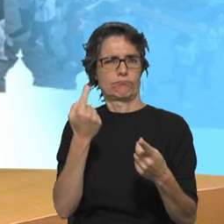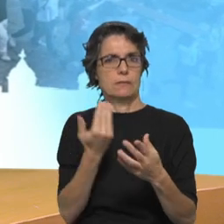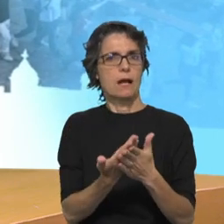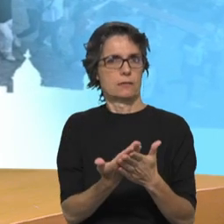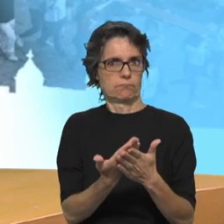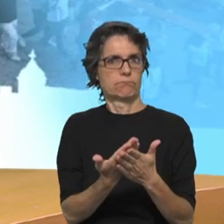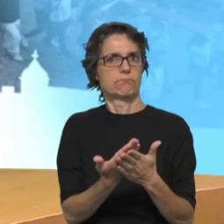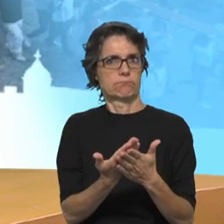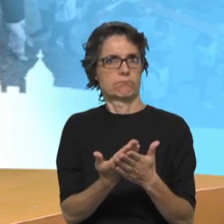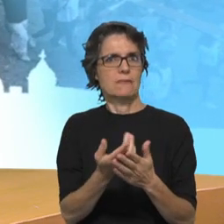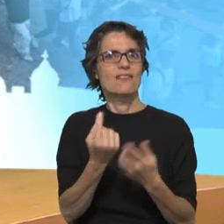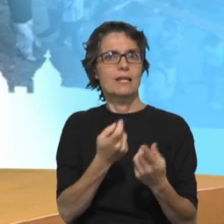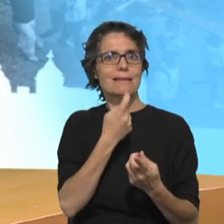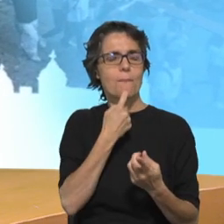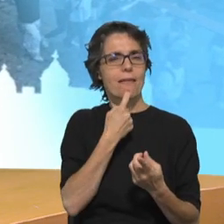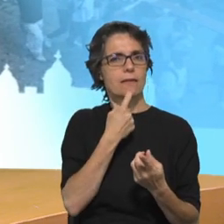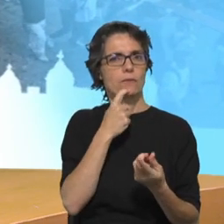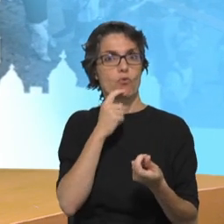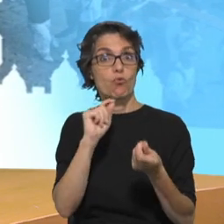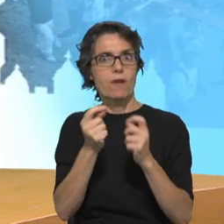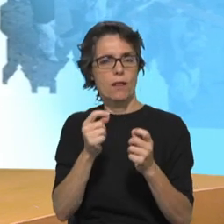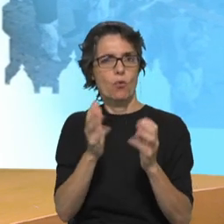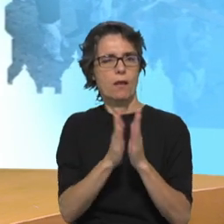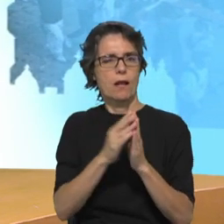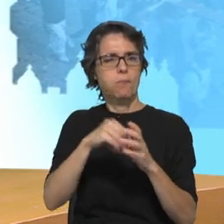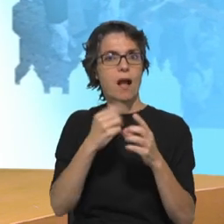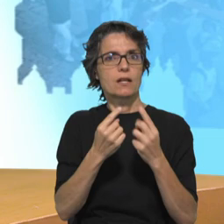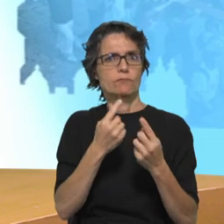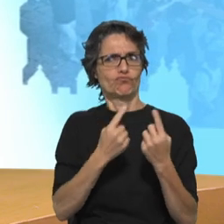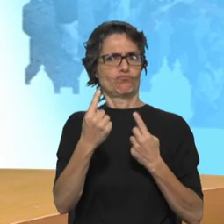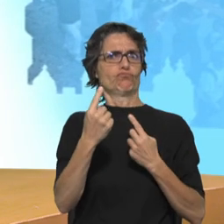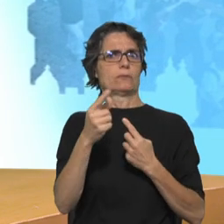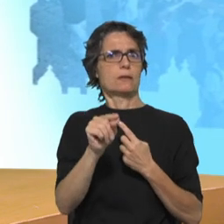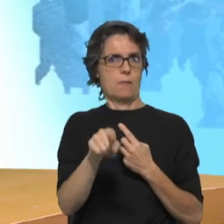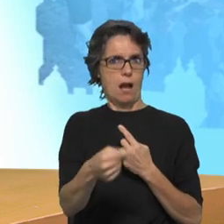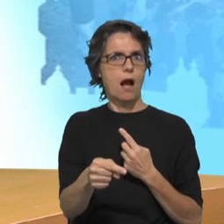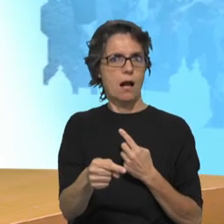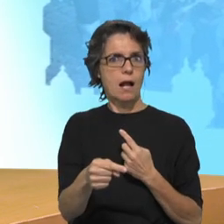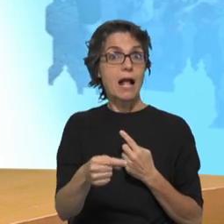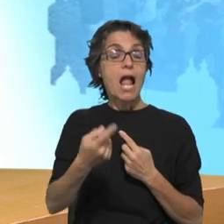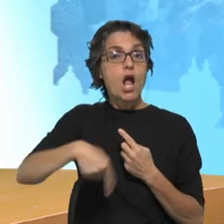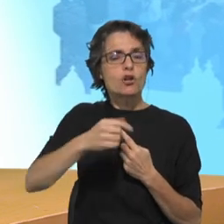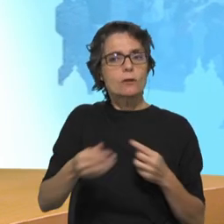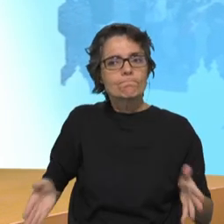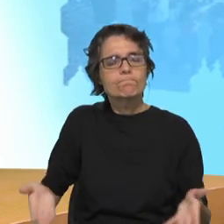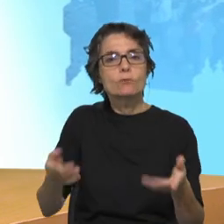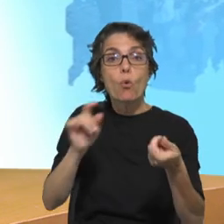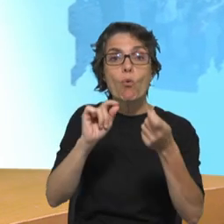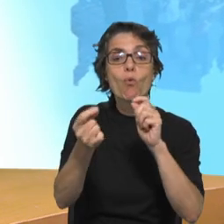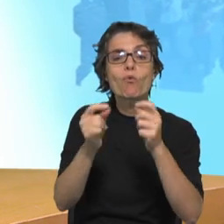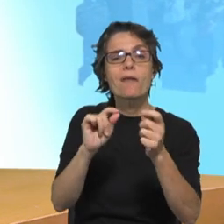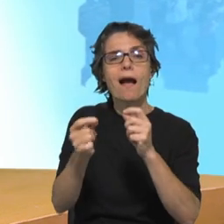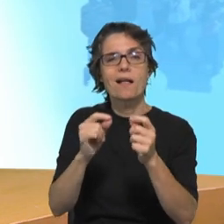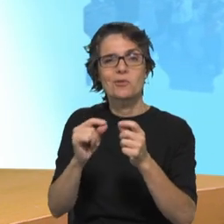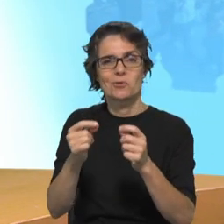E, portanto, neste diálogo e no encontro uns com os outros, a partir de Jesus